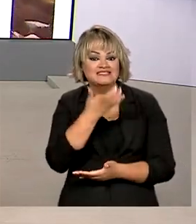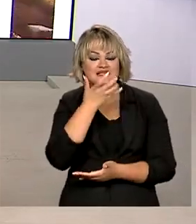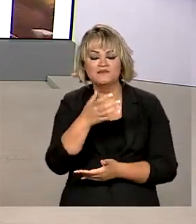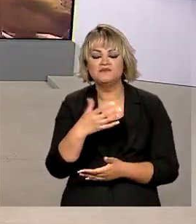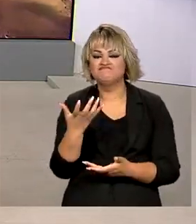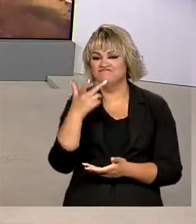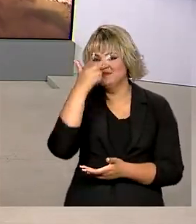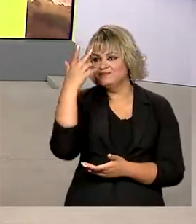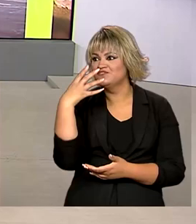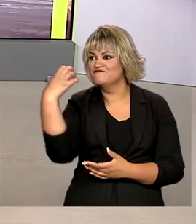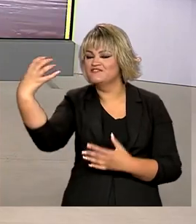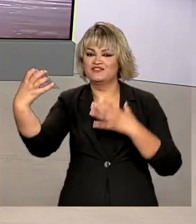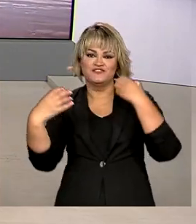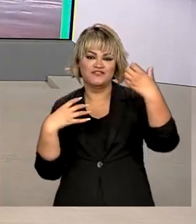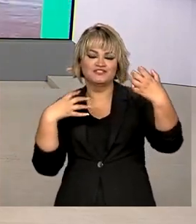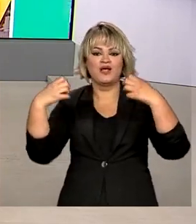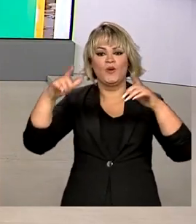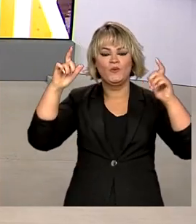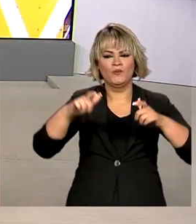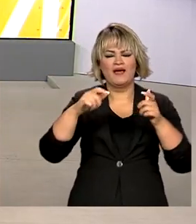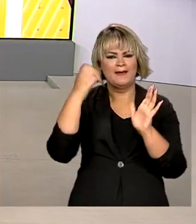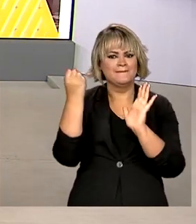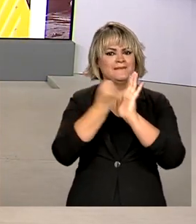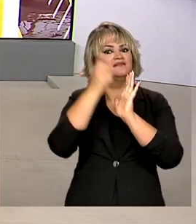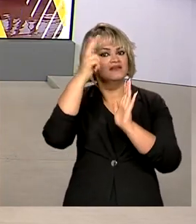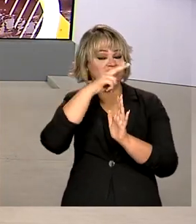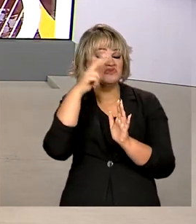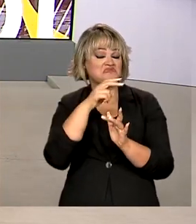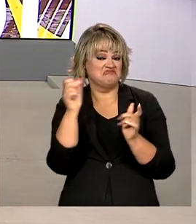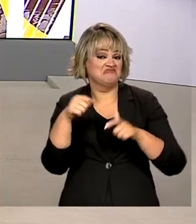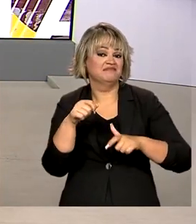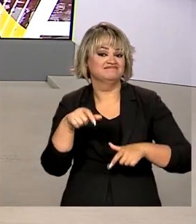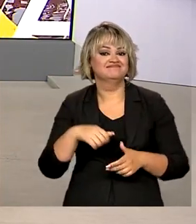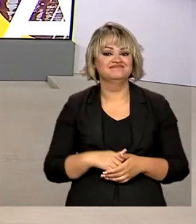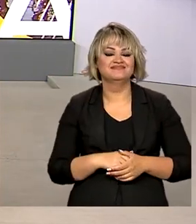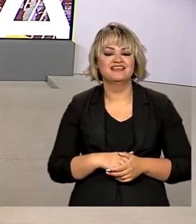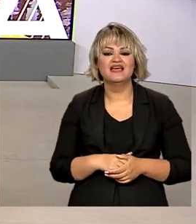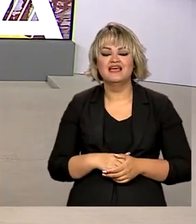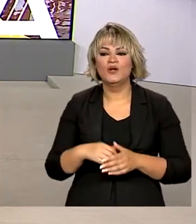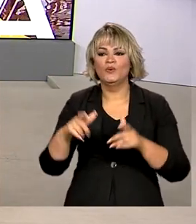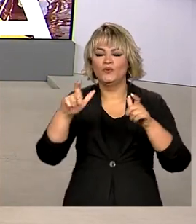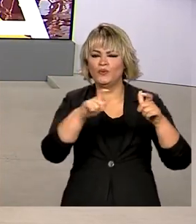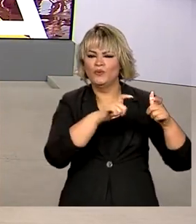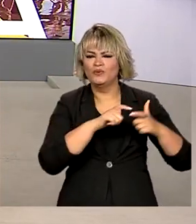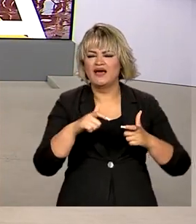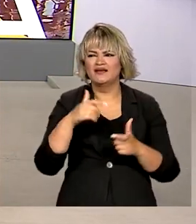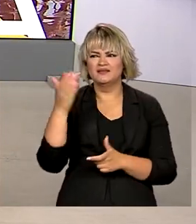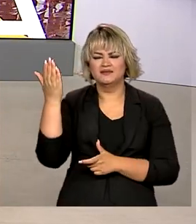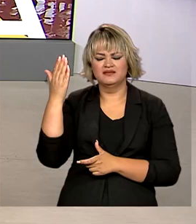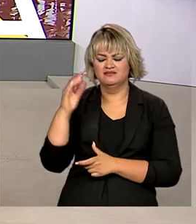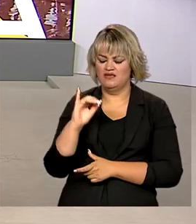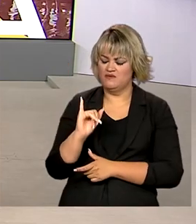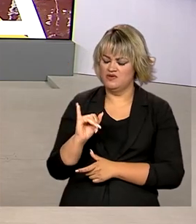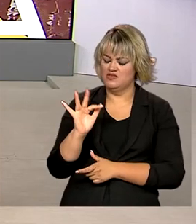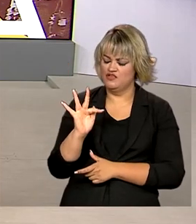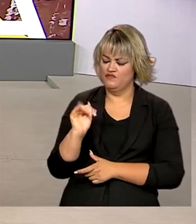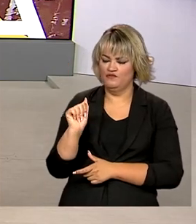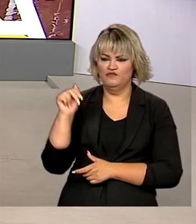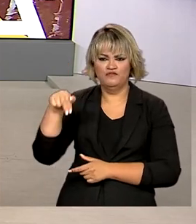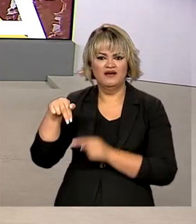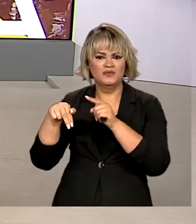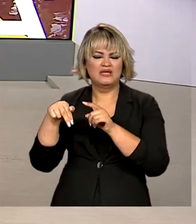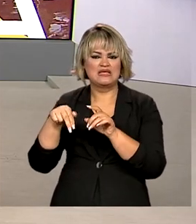viagens às cidades históricas são uma boa opção para as férias. Conhecer cidades tombadas pelo IFAM, que possuem conjunto